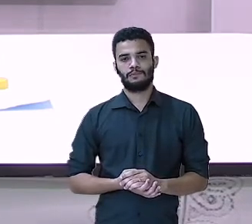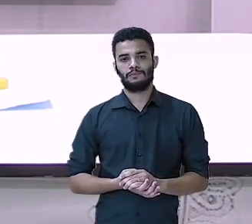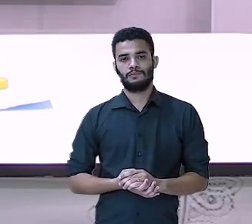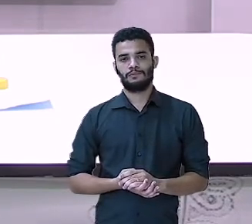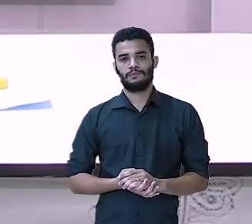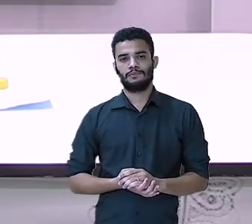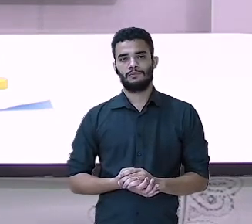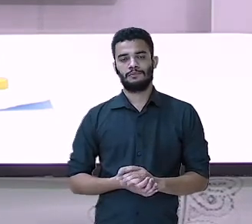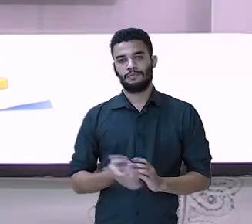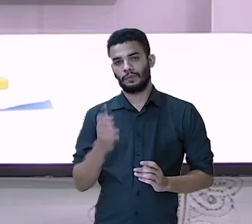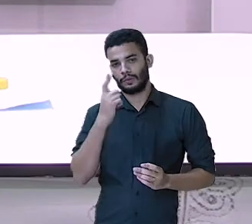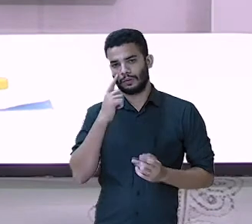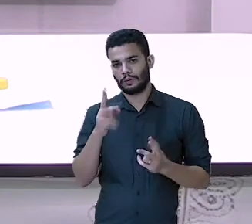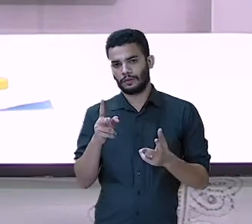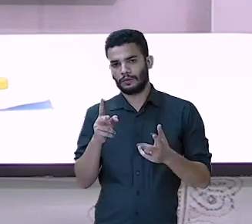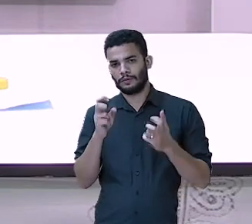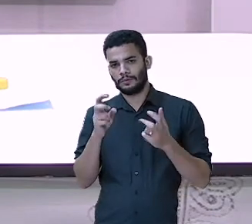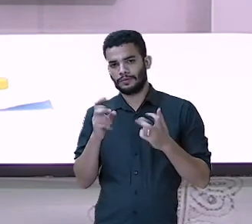Olhem só.